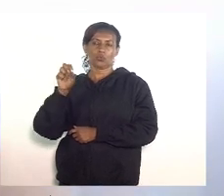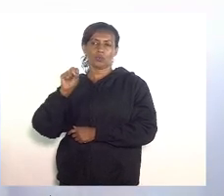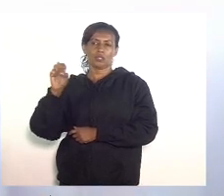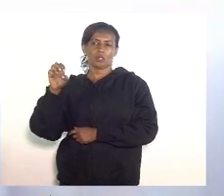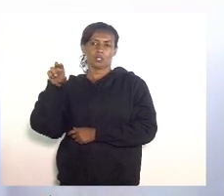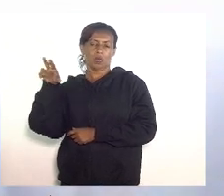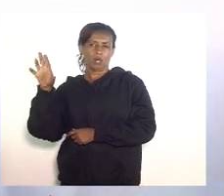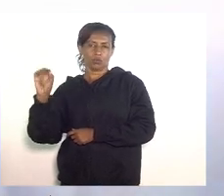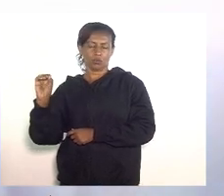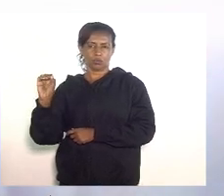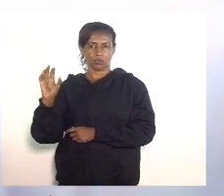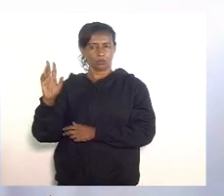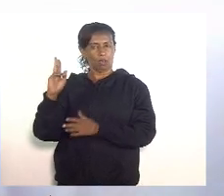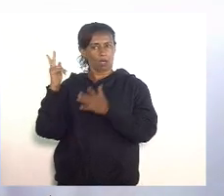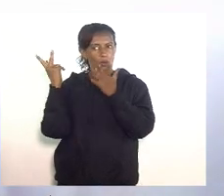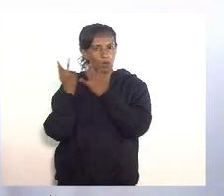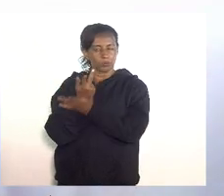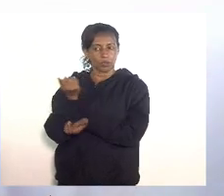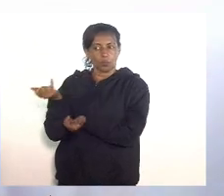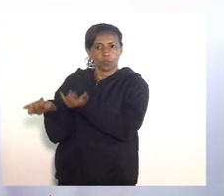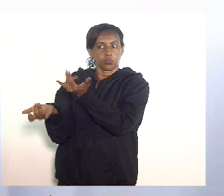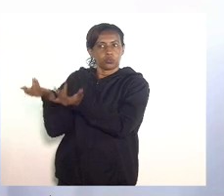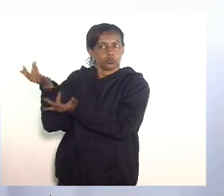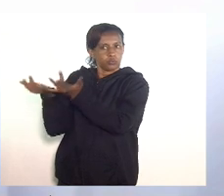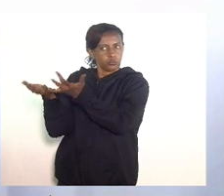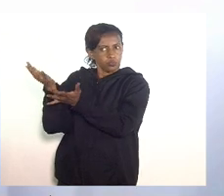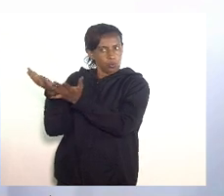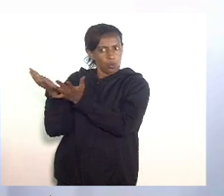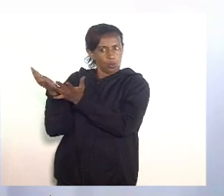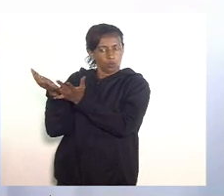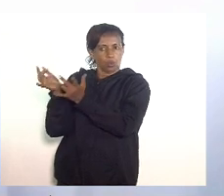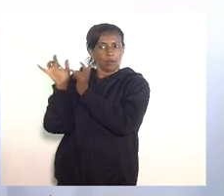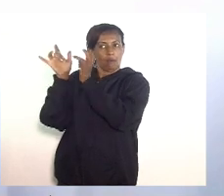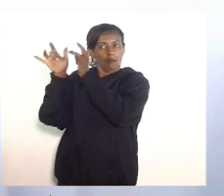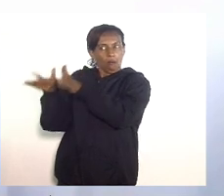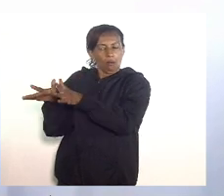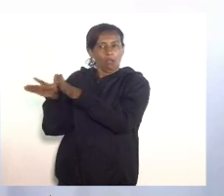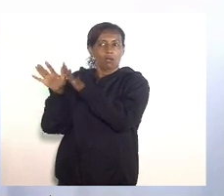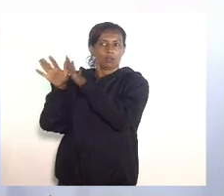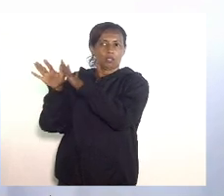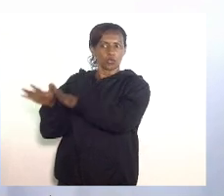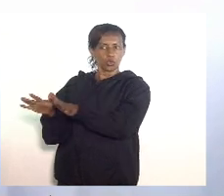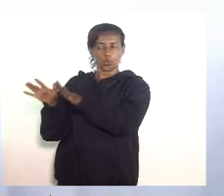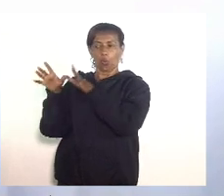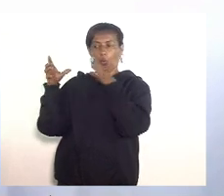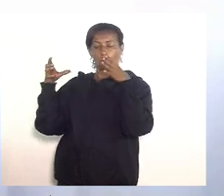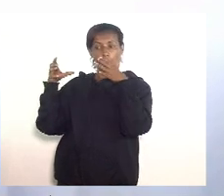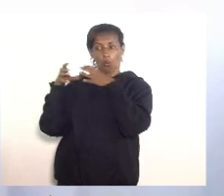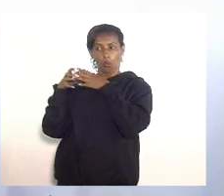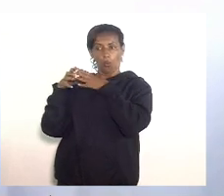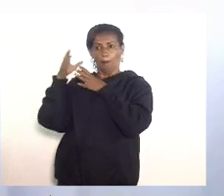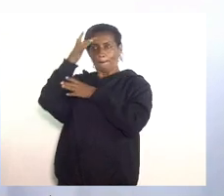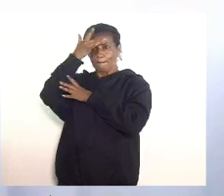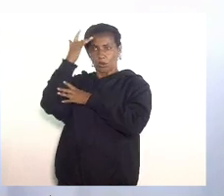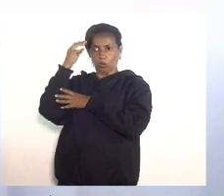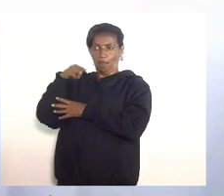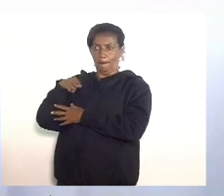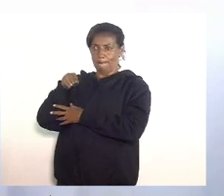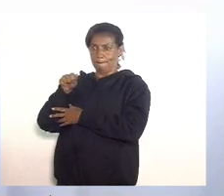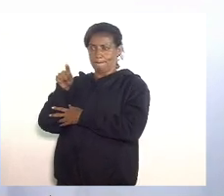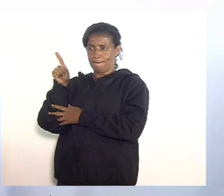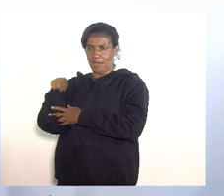aconteceu o incidente do incêndio e deixou a deriva a comunidade da Maré que